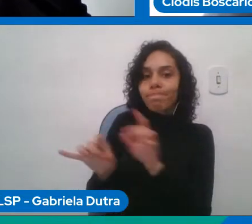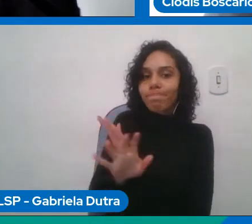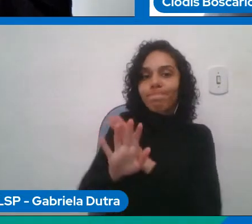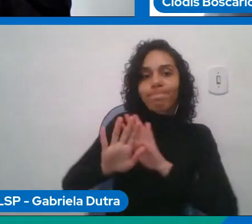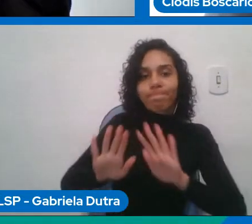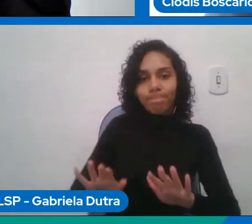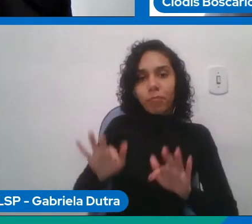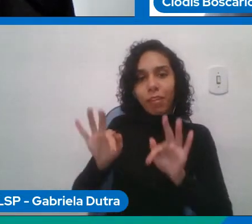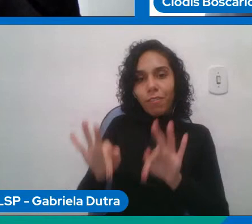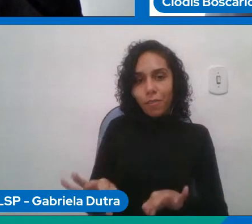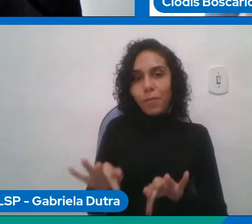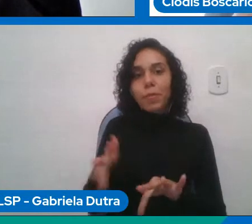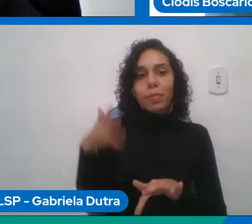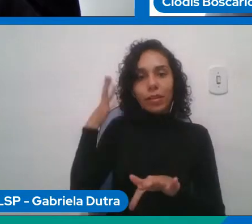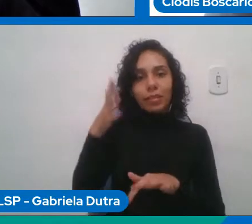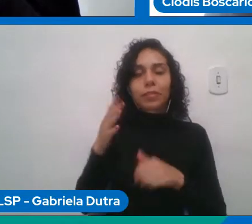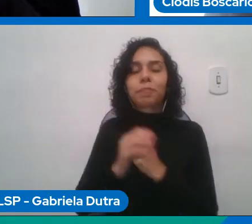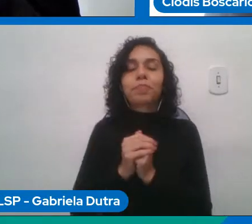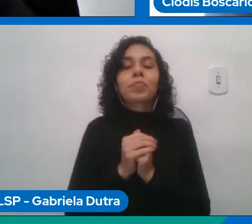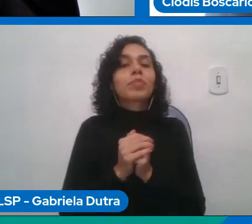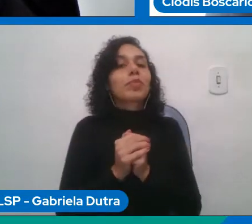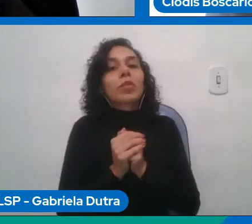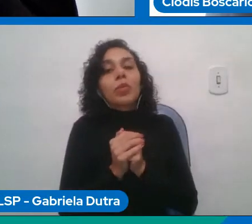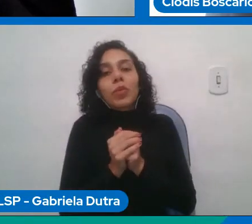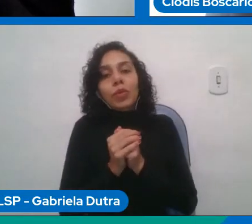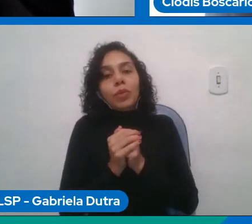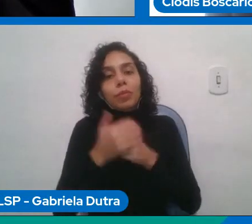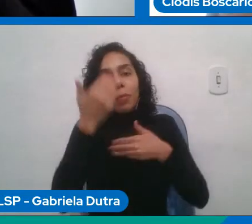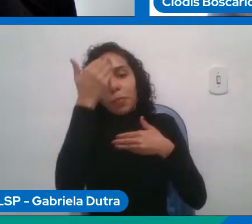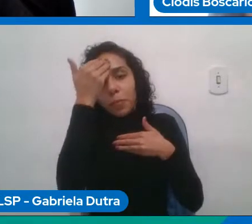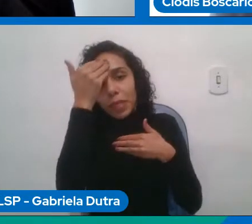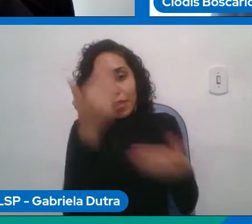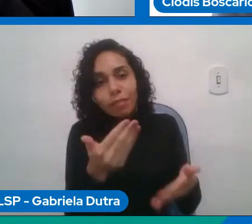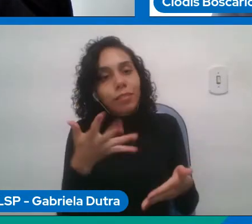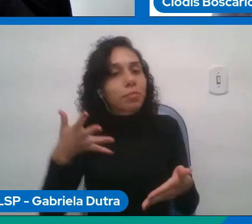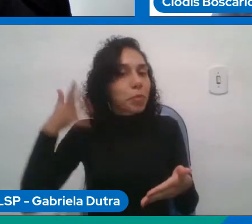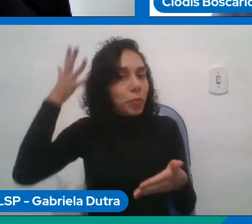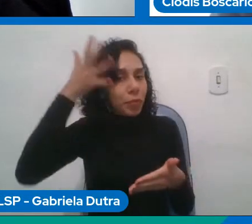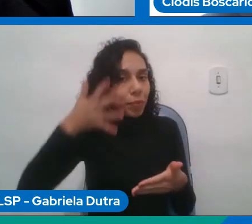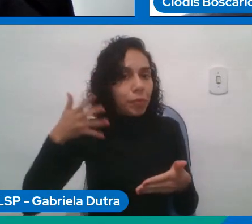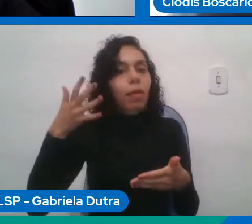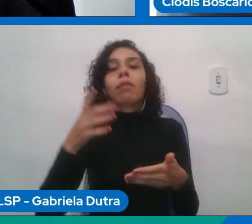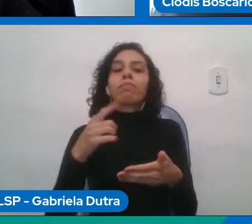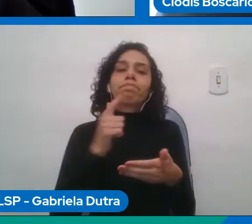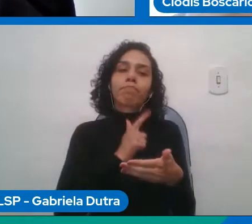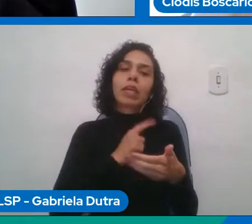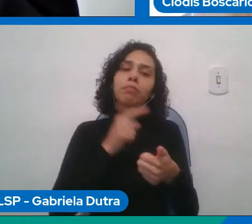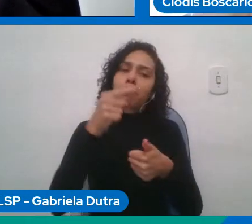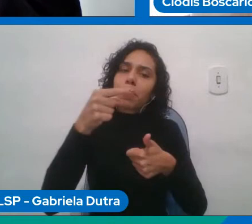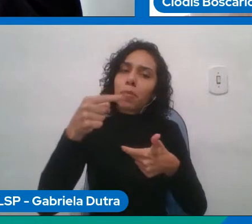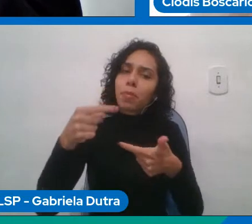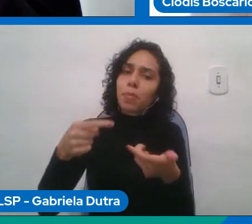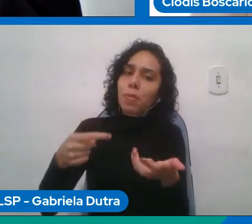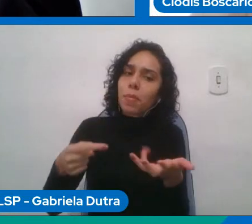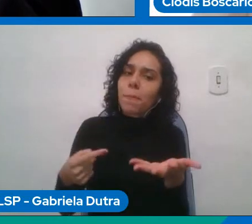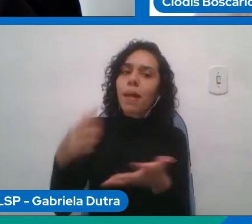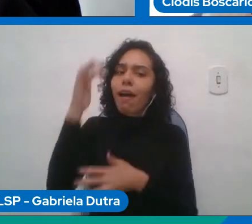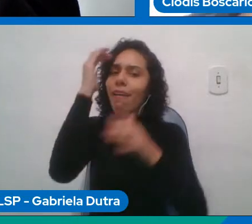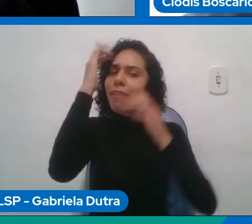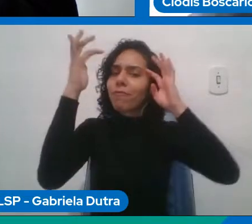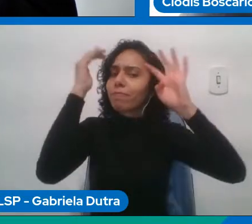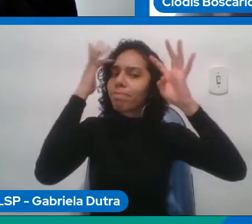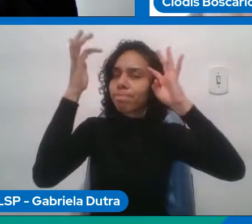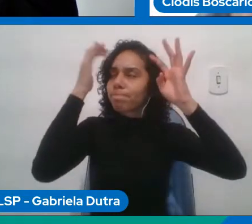bom te ouvir tem muita coisa para a gente realmente refletir pensar os nossos currículos pensar na formação dos nossos